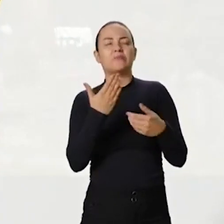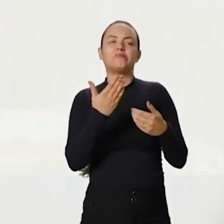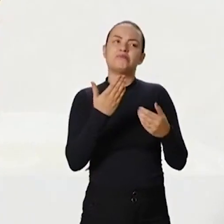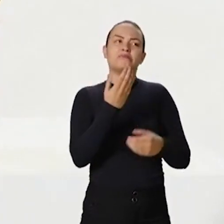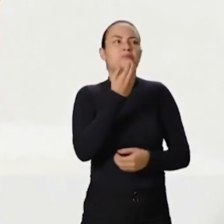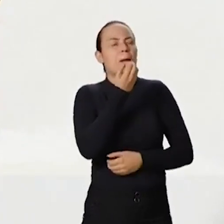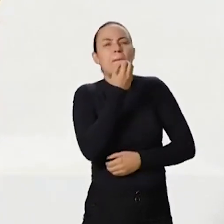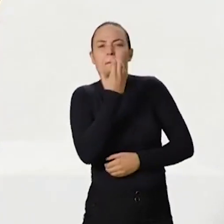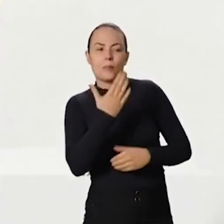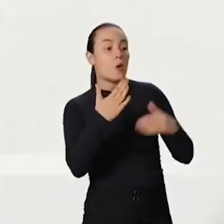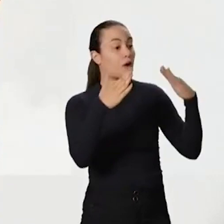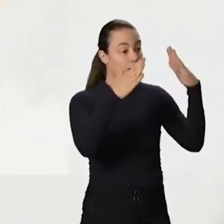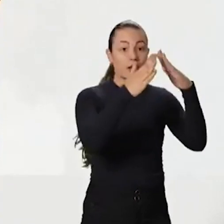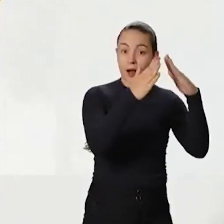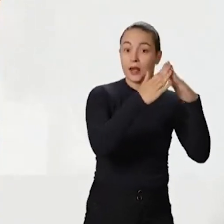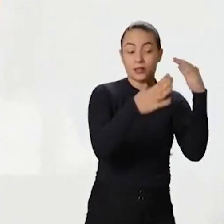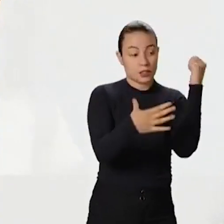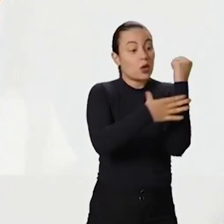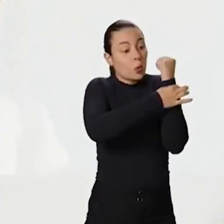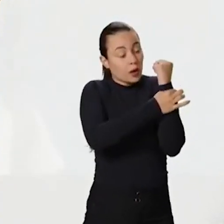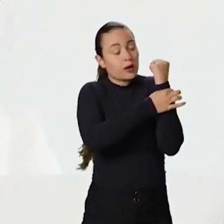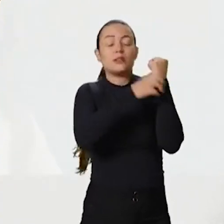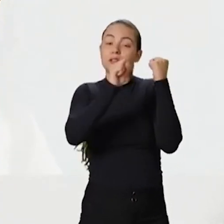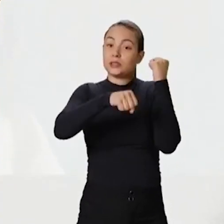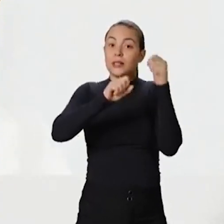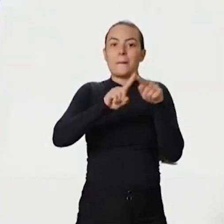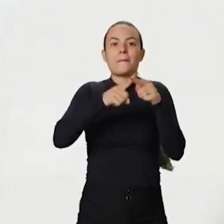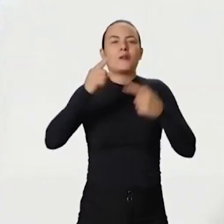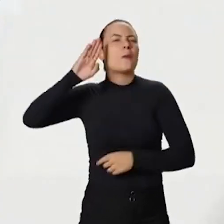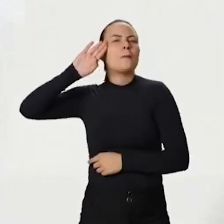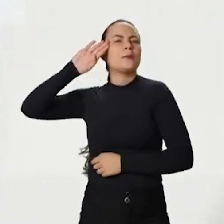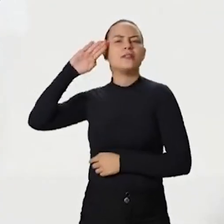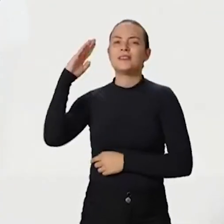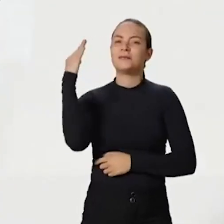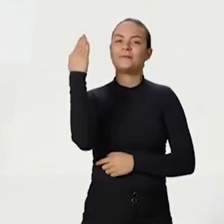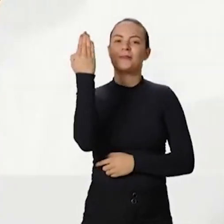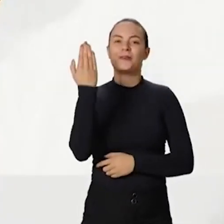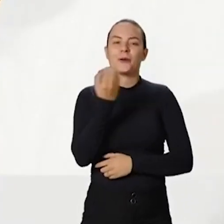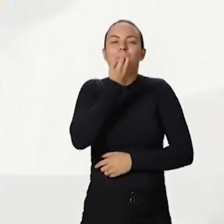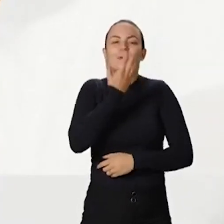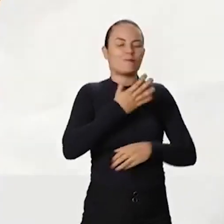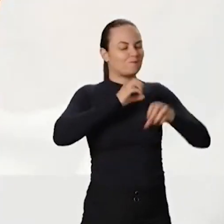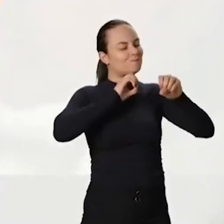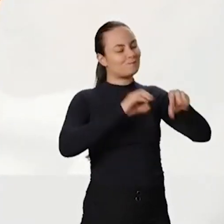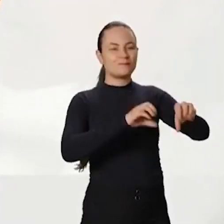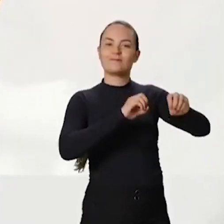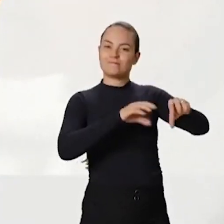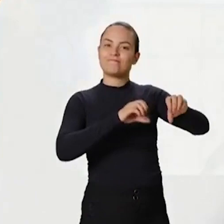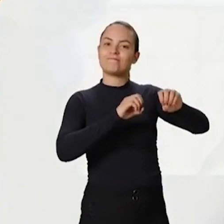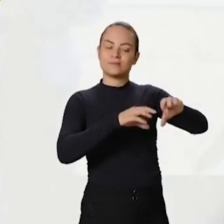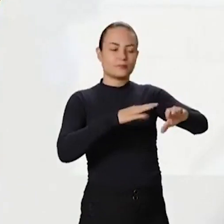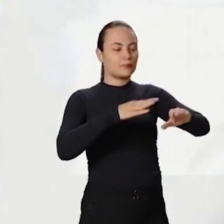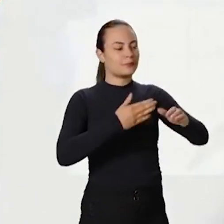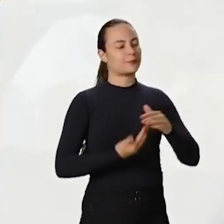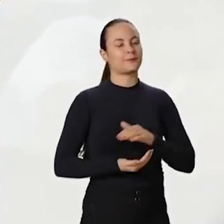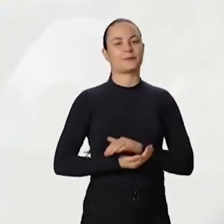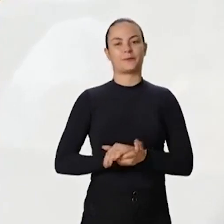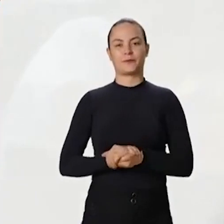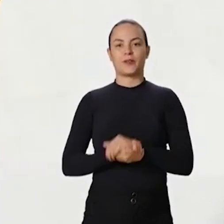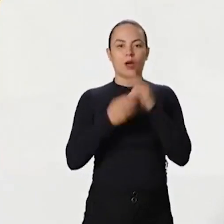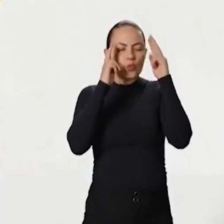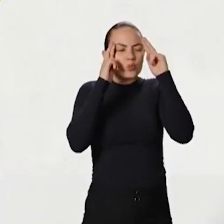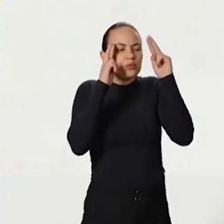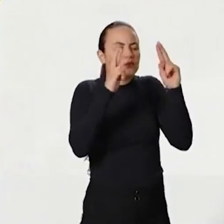casa boa para morar. O que realmente queremos deixar para nossos filhos é o legado do ensino, da boa